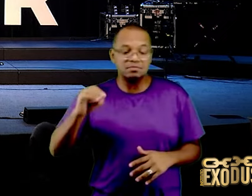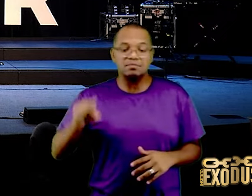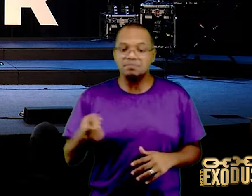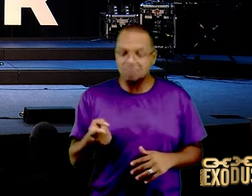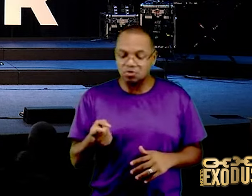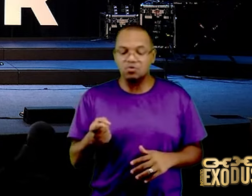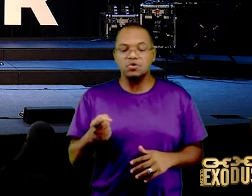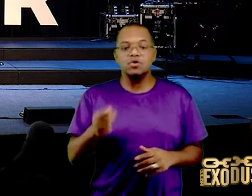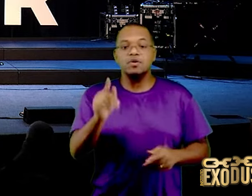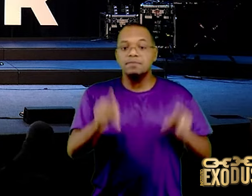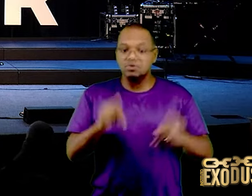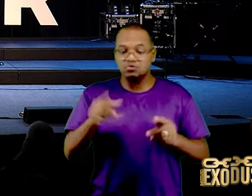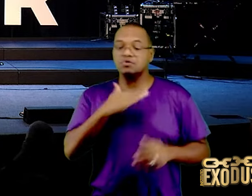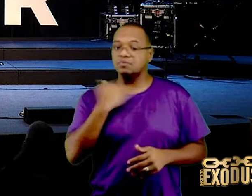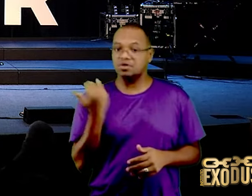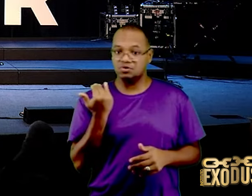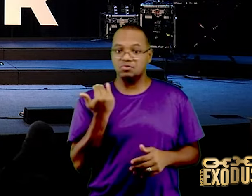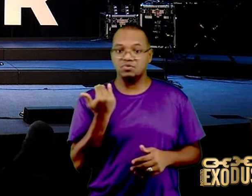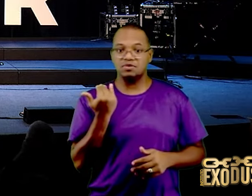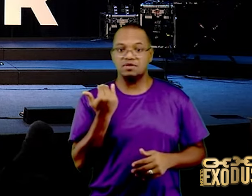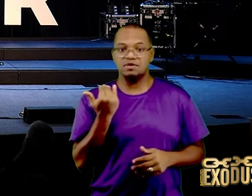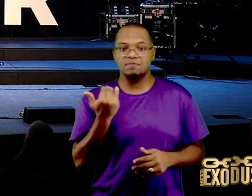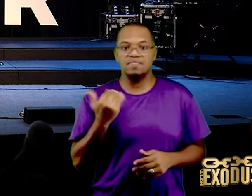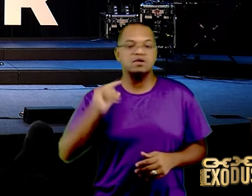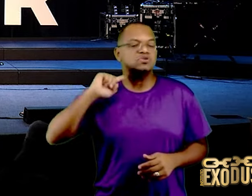a sujeira, mata mais,